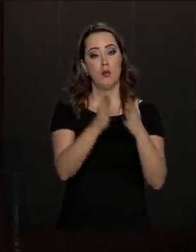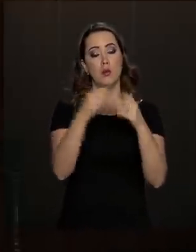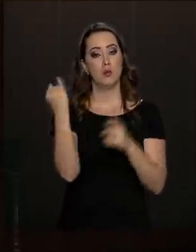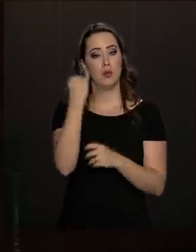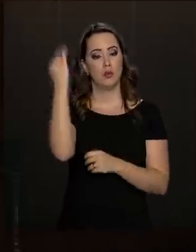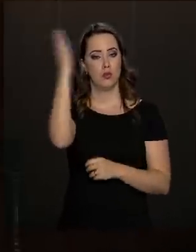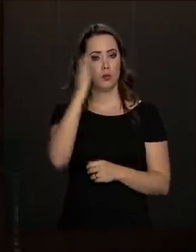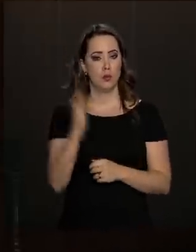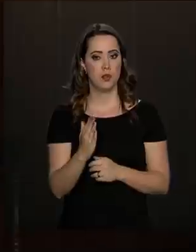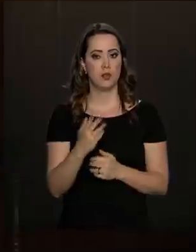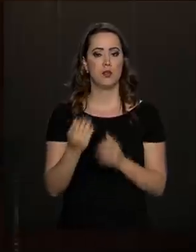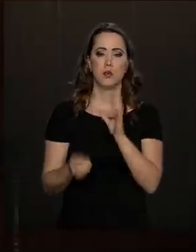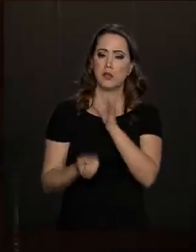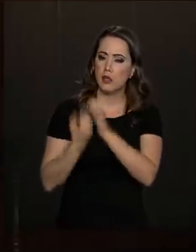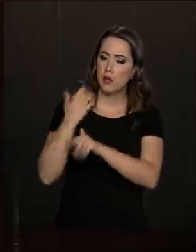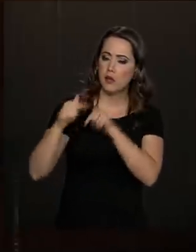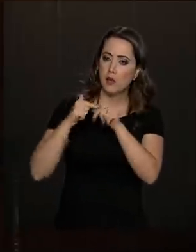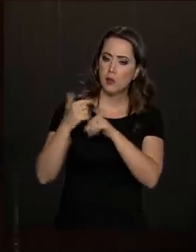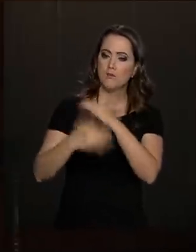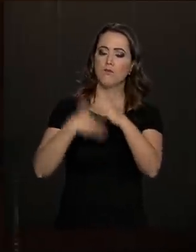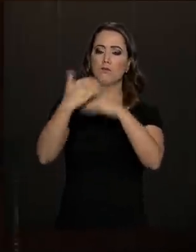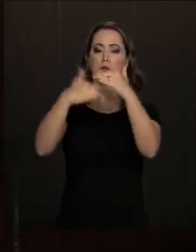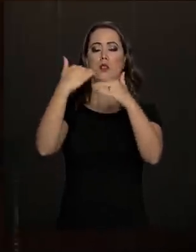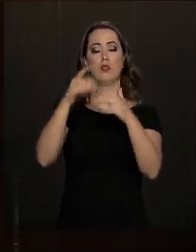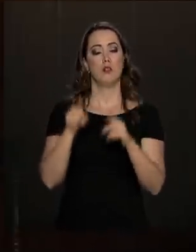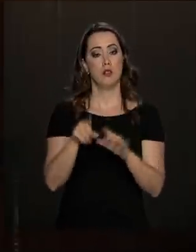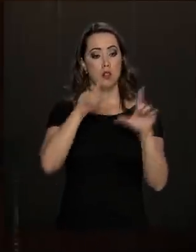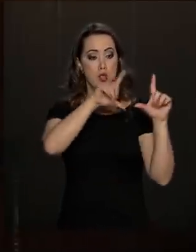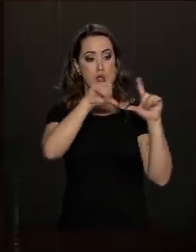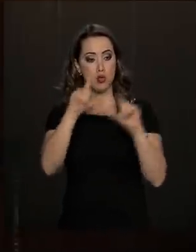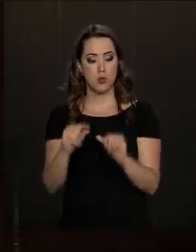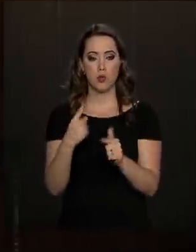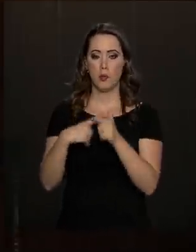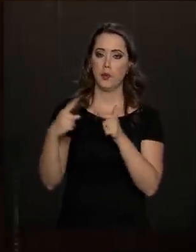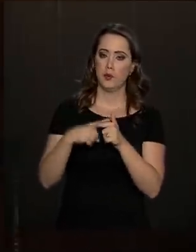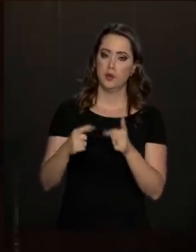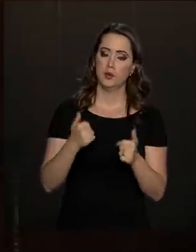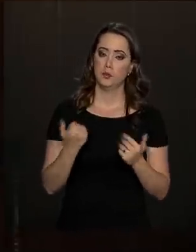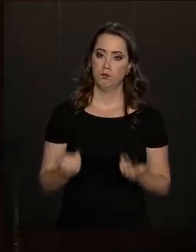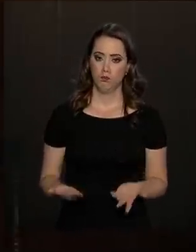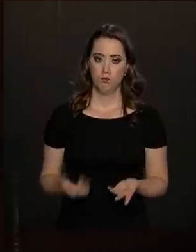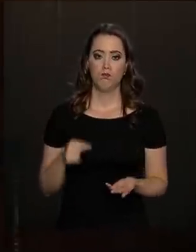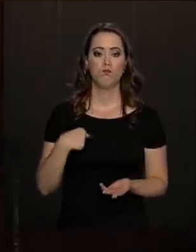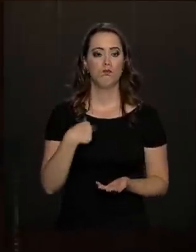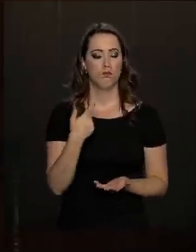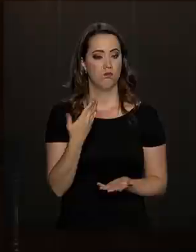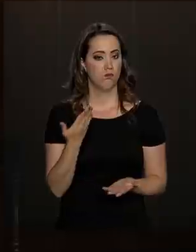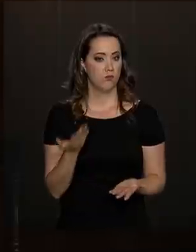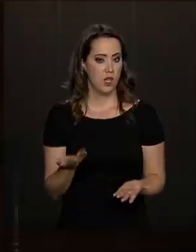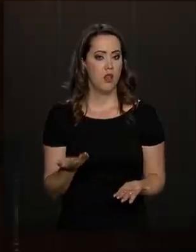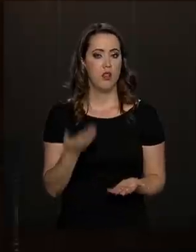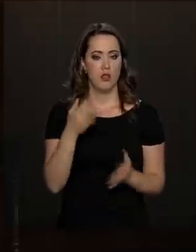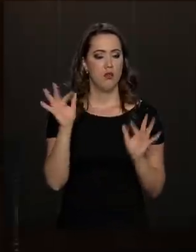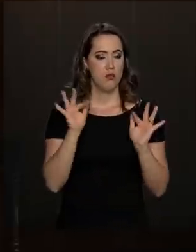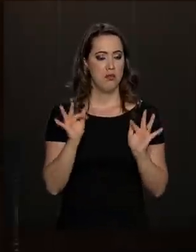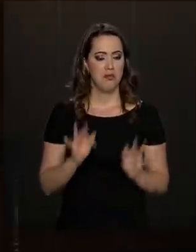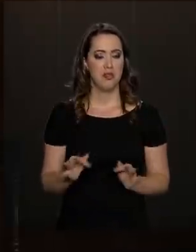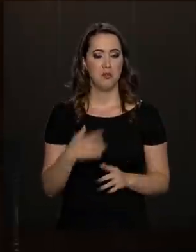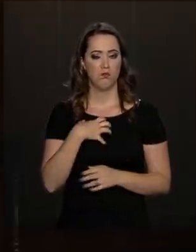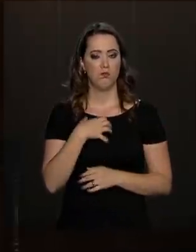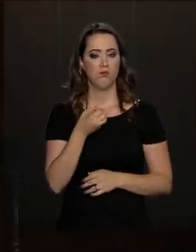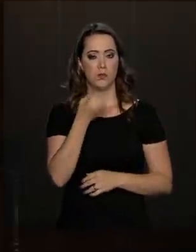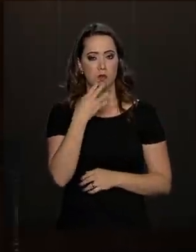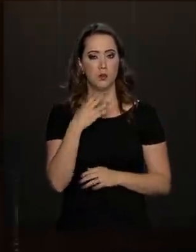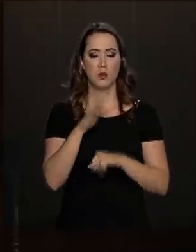crescer, inclusive. Gerar emprego, botar para crescer, reduzir as desigualdades. Eu estou bastante satisfeito com as